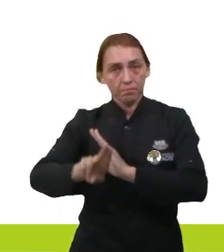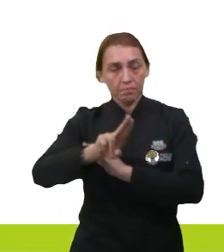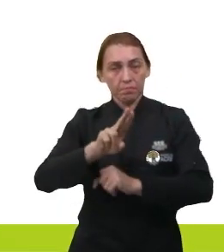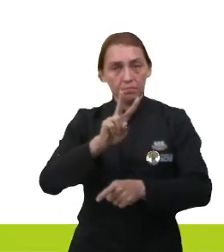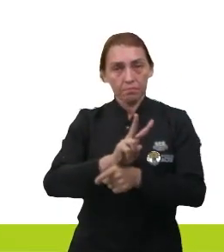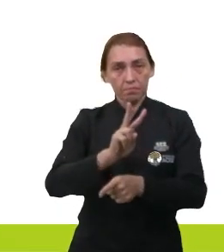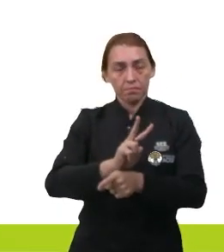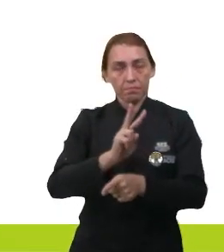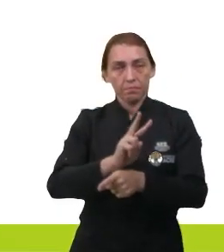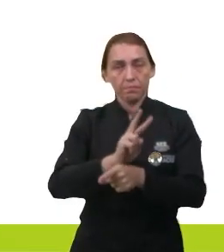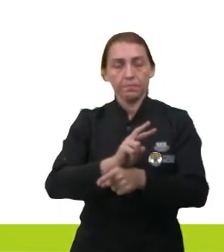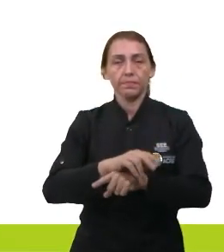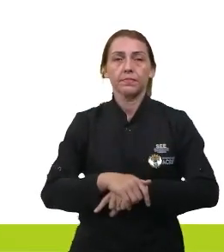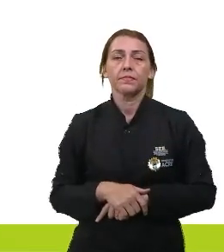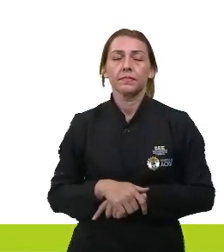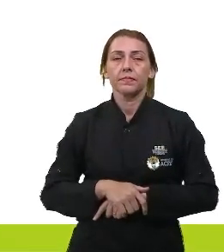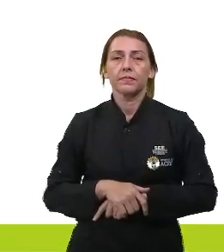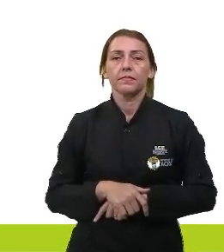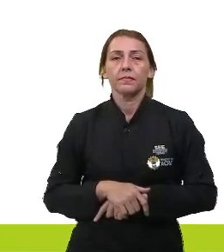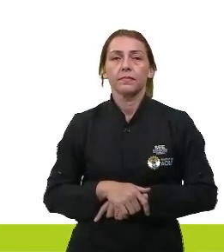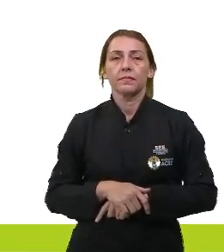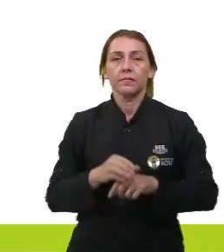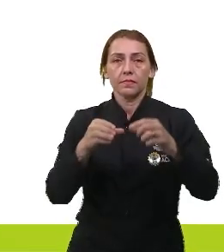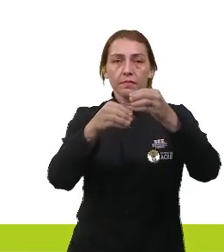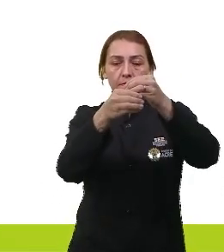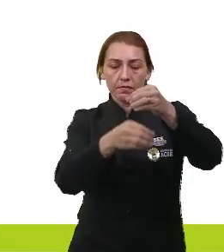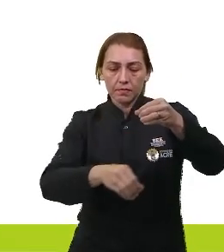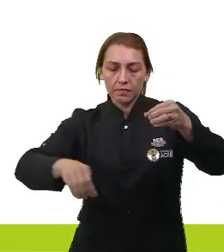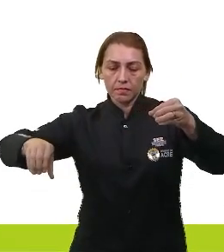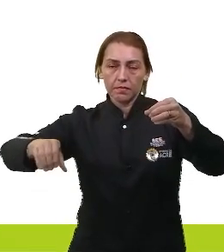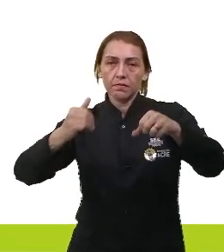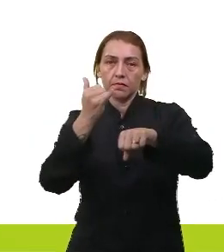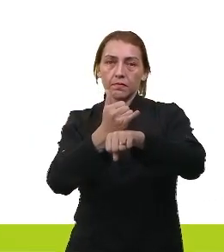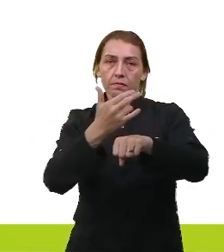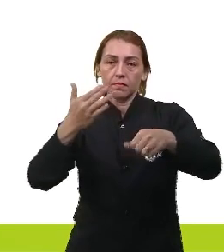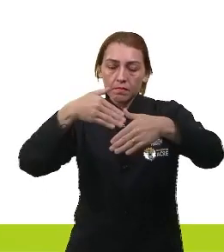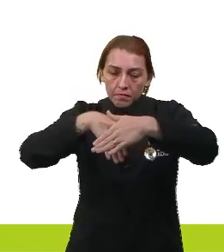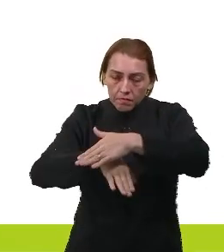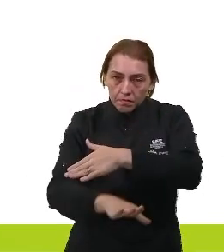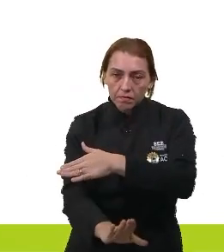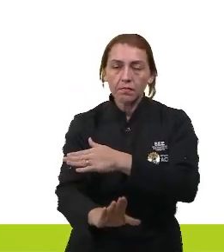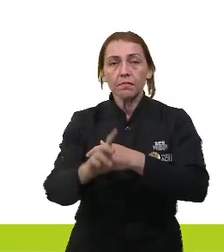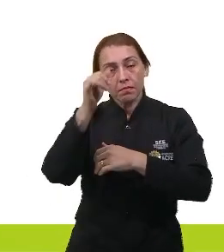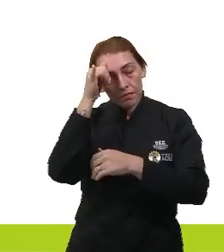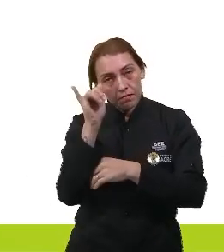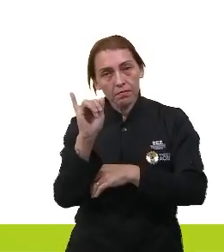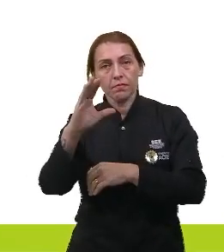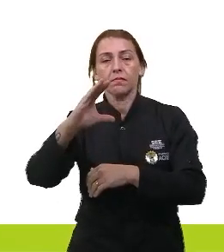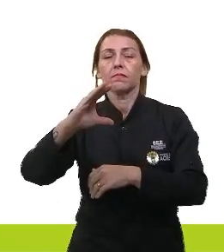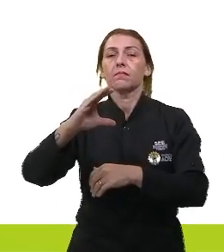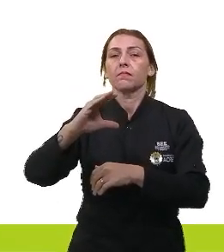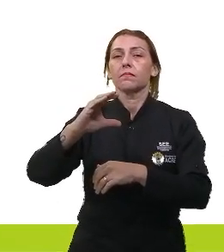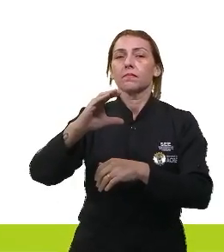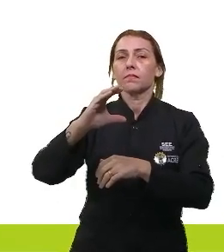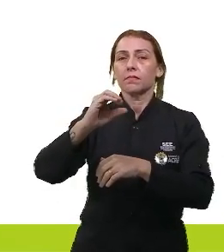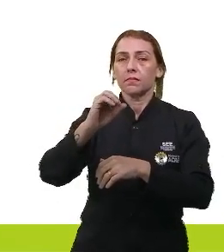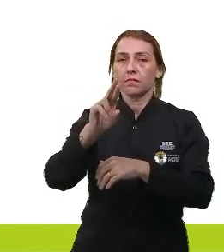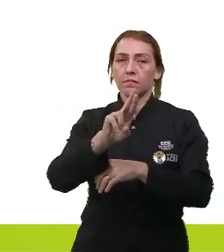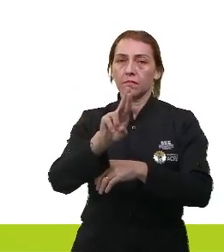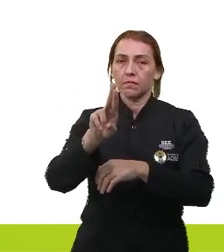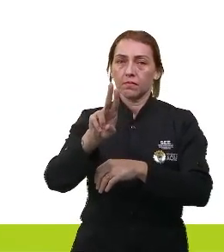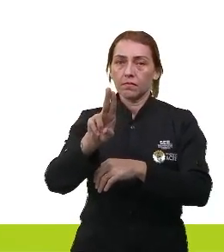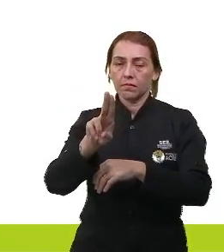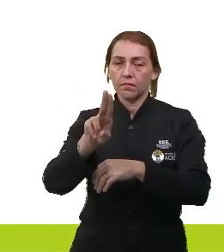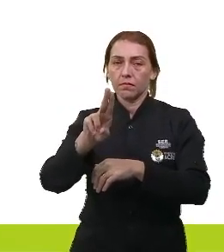proteger canalizações metálicas subterrâneas contra corrosão. Conceito de metal de sacrifício, né?